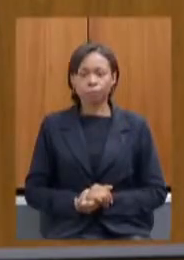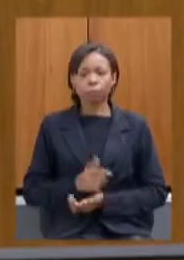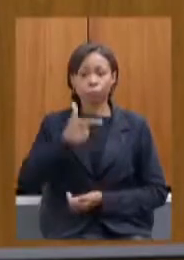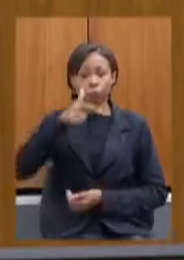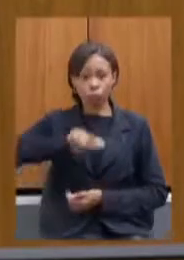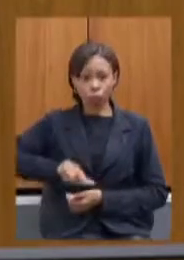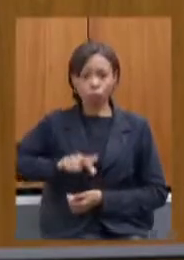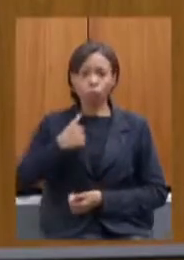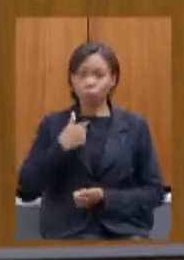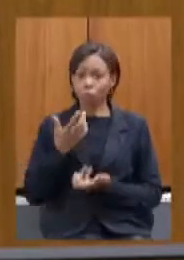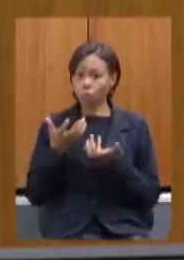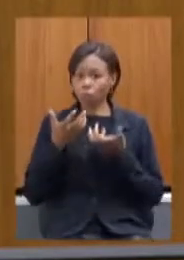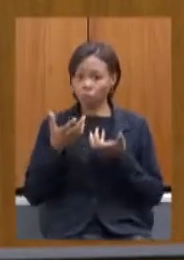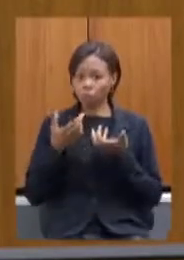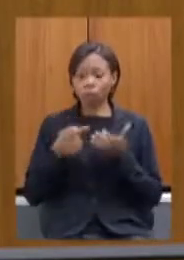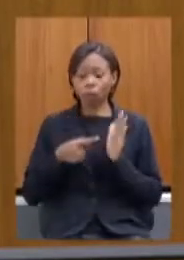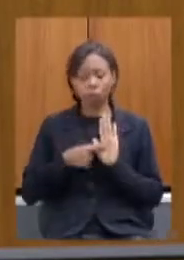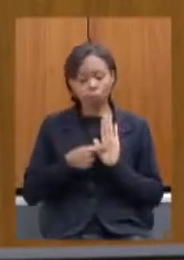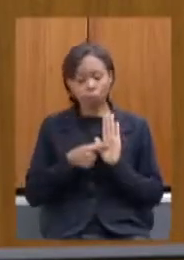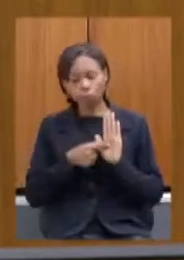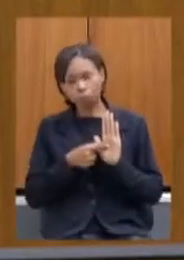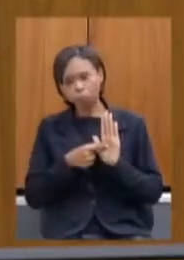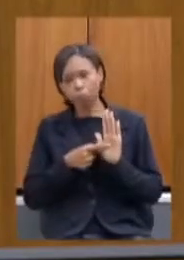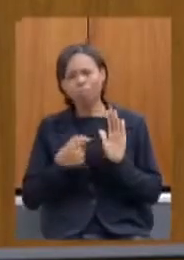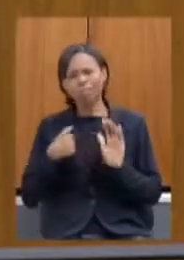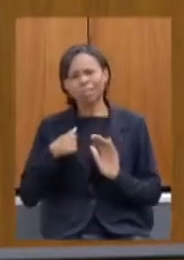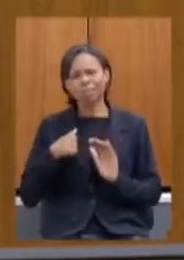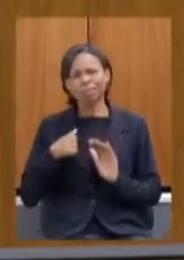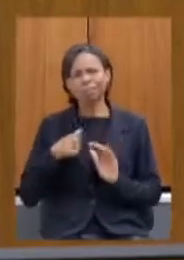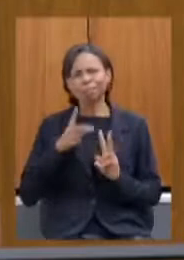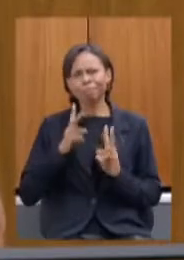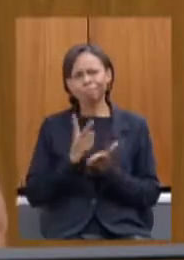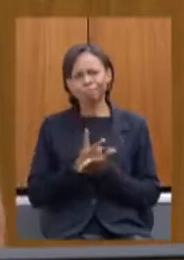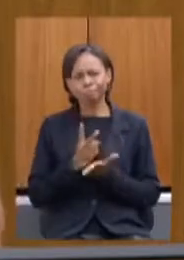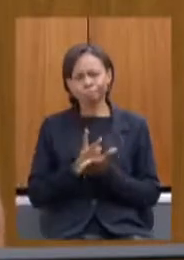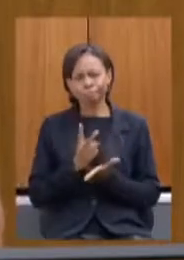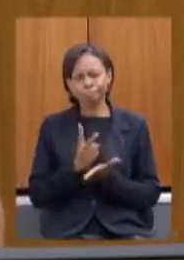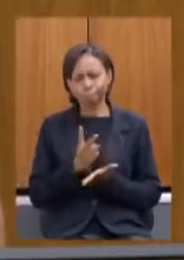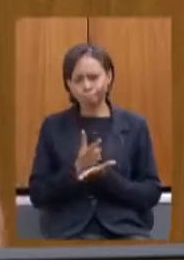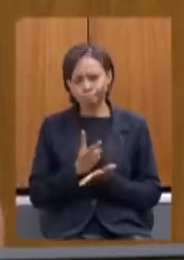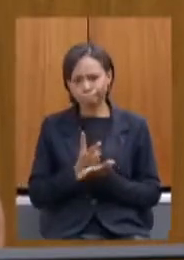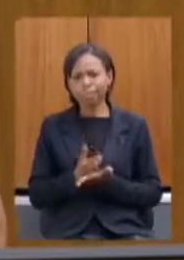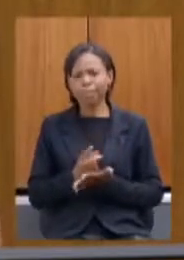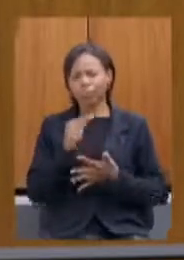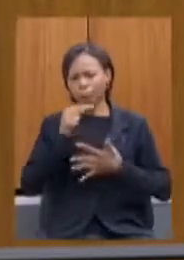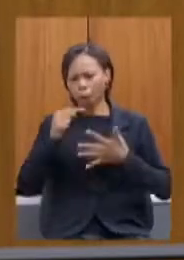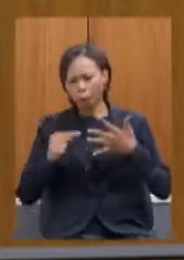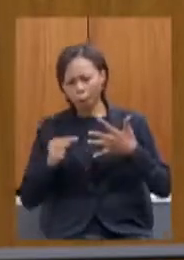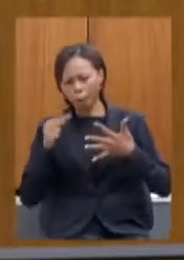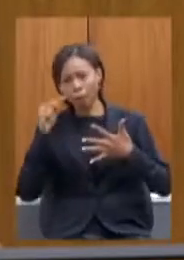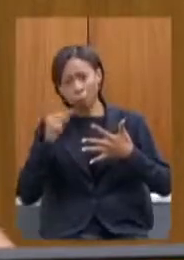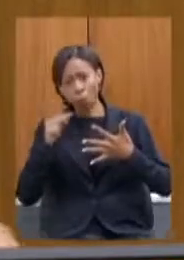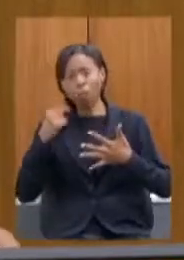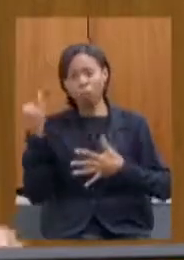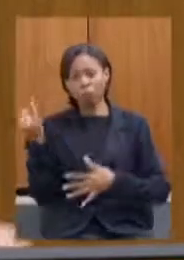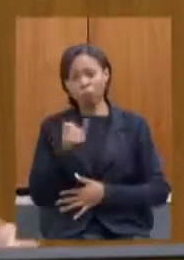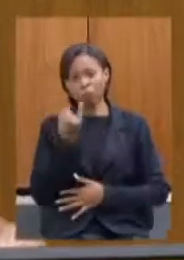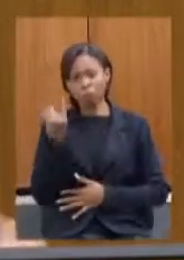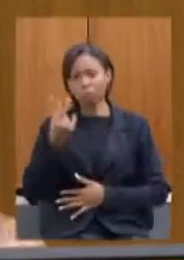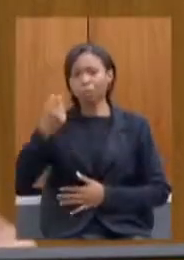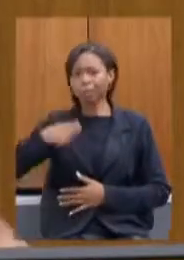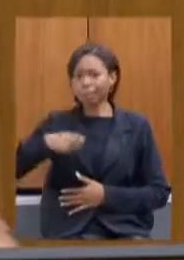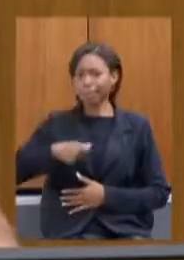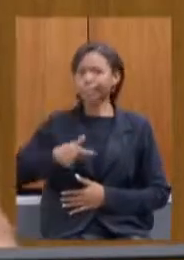quero destacar e aí eu não me canso de colocar esse ponto que eu acho que é fundamental e é preciso que a gente